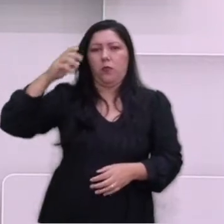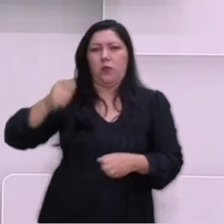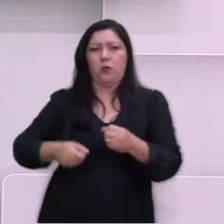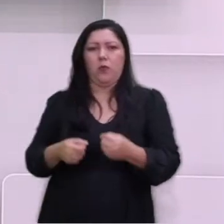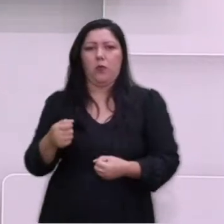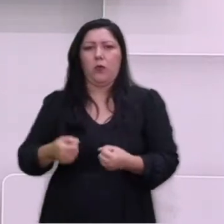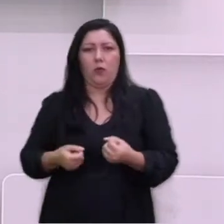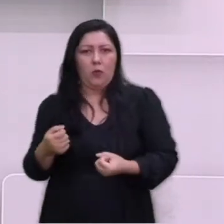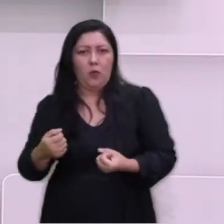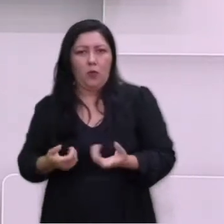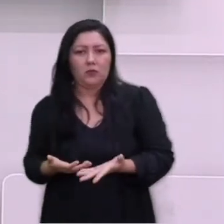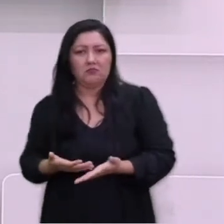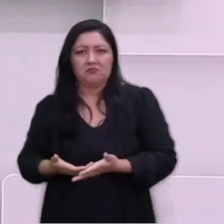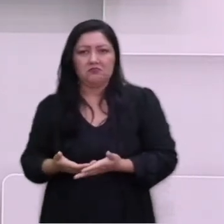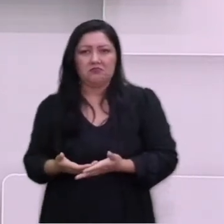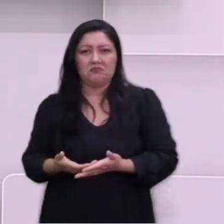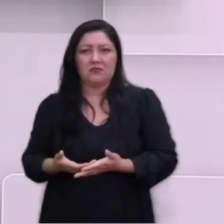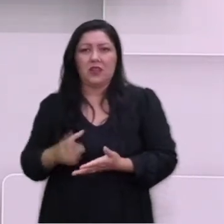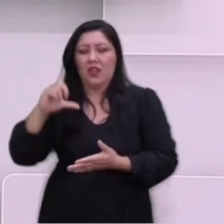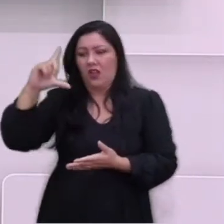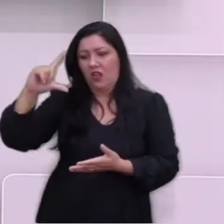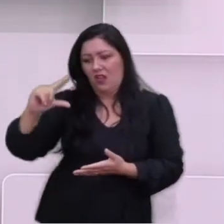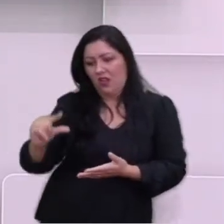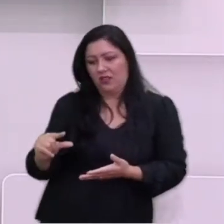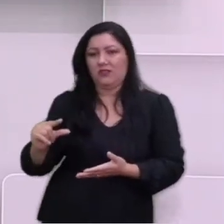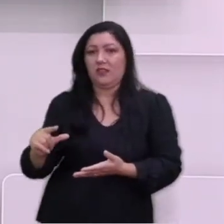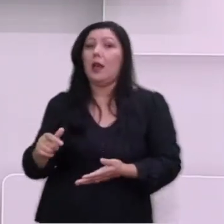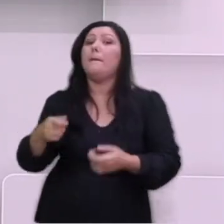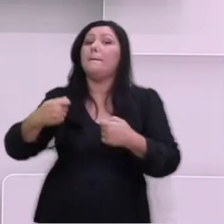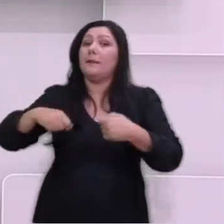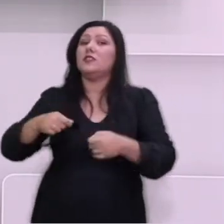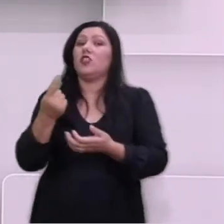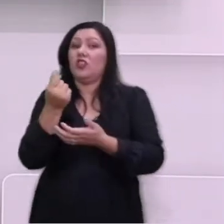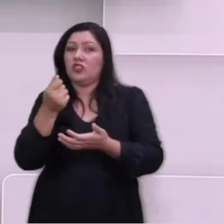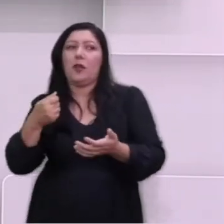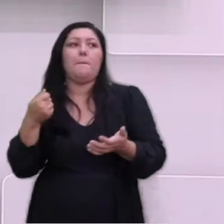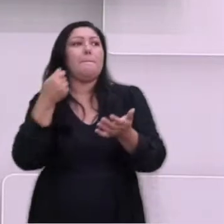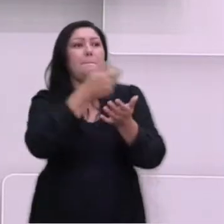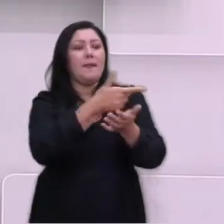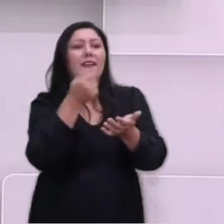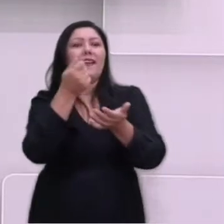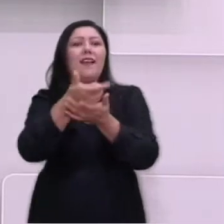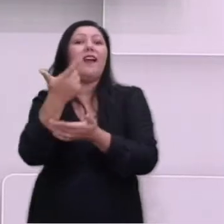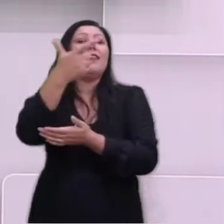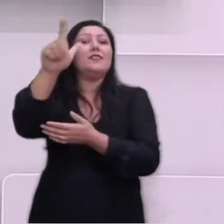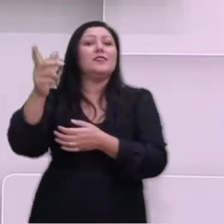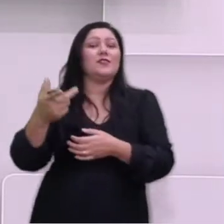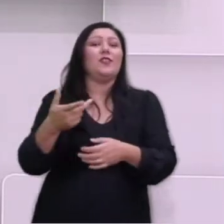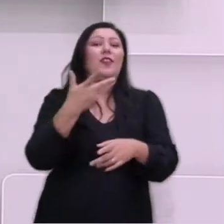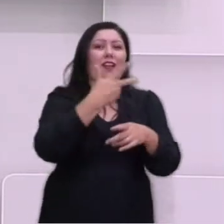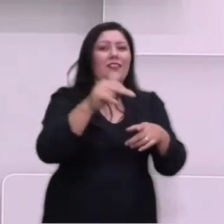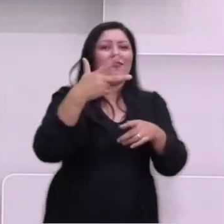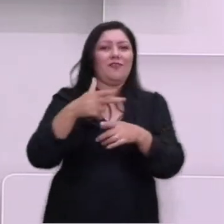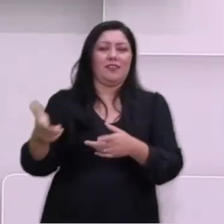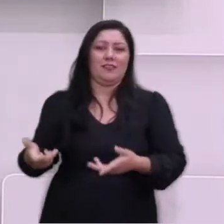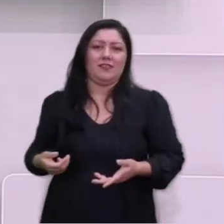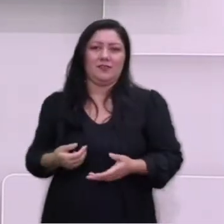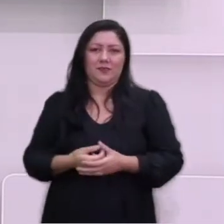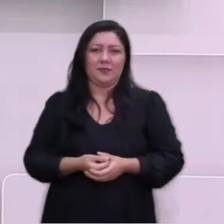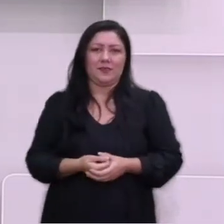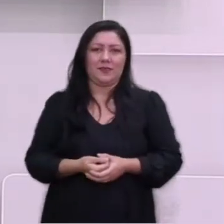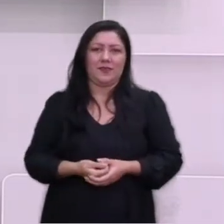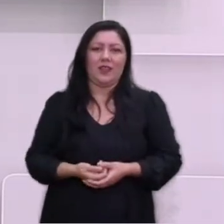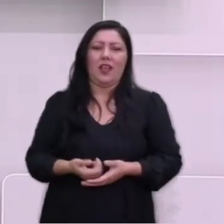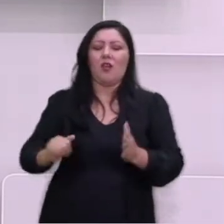e teve que pagar indenizações aos vencedores. Isso provocou fragilidade econômica, alta